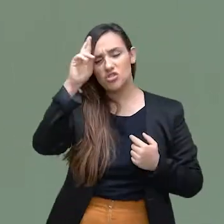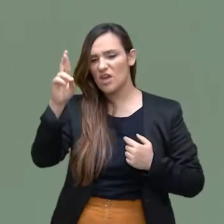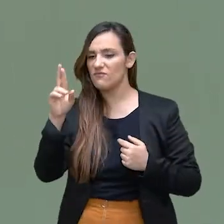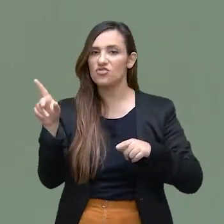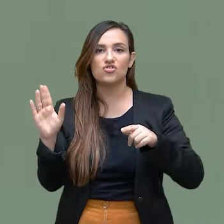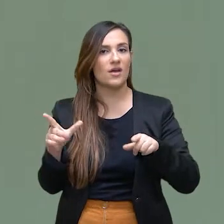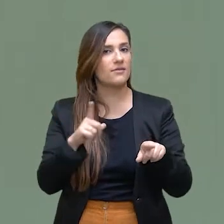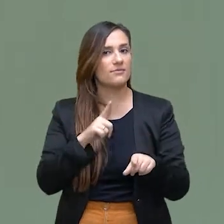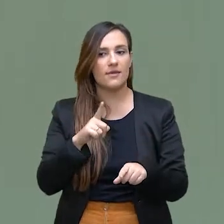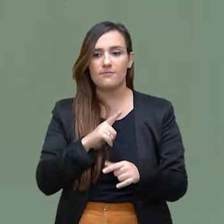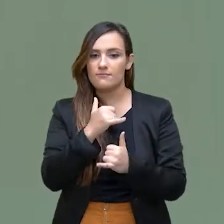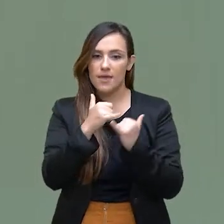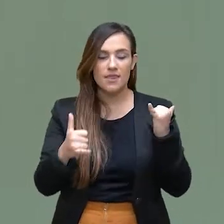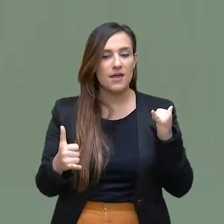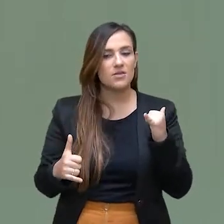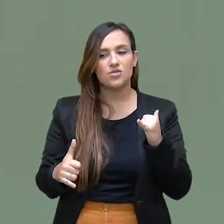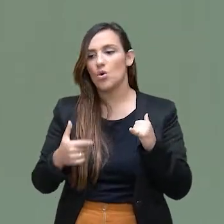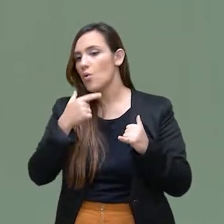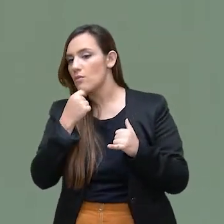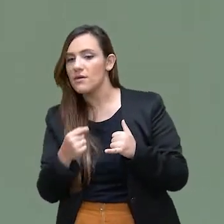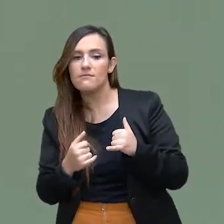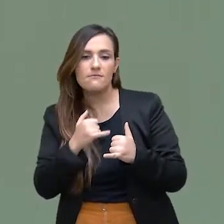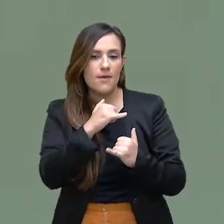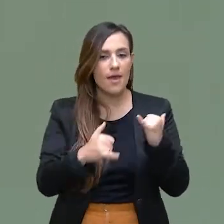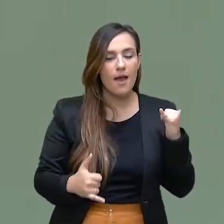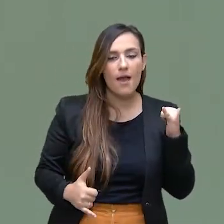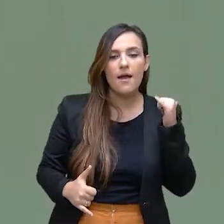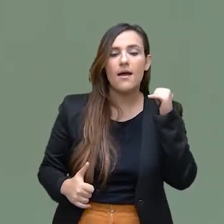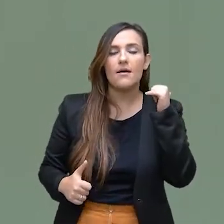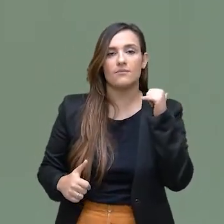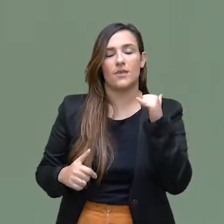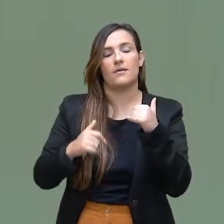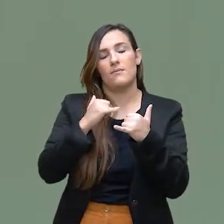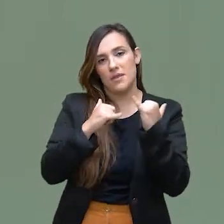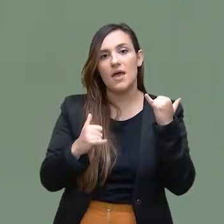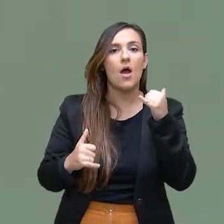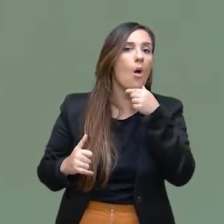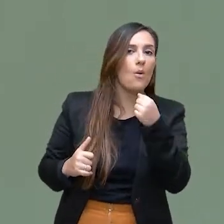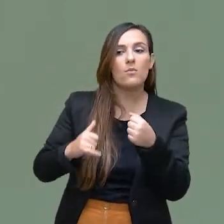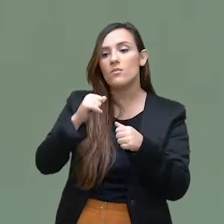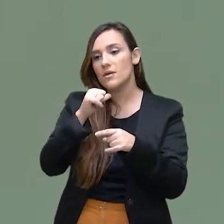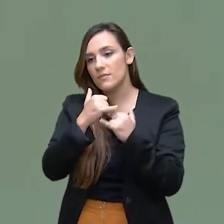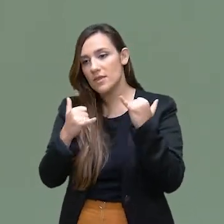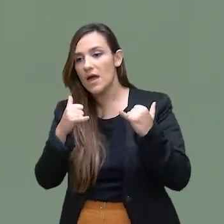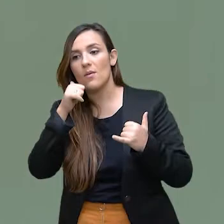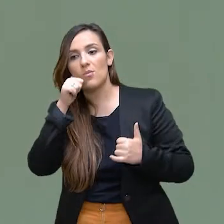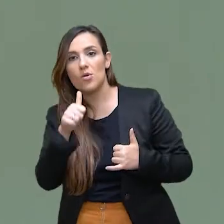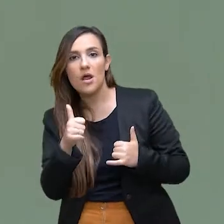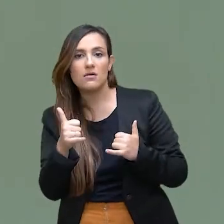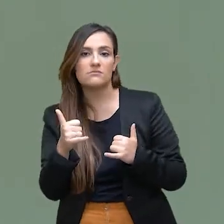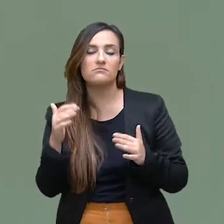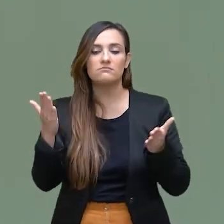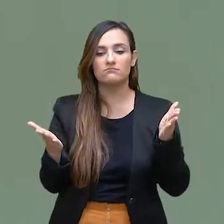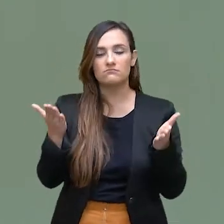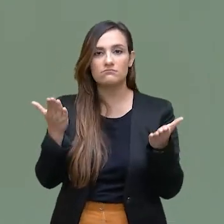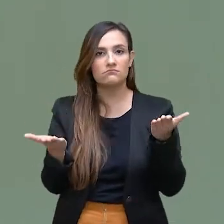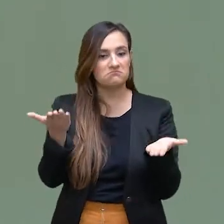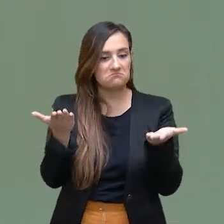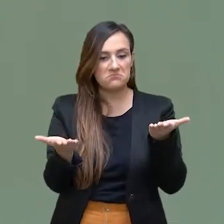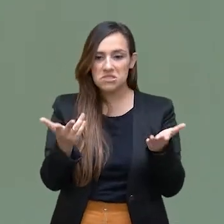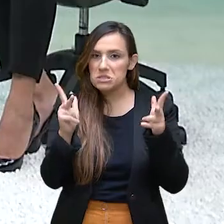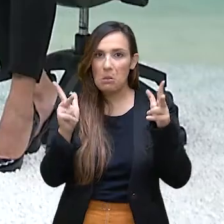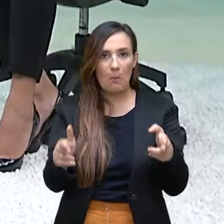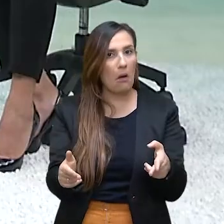temos paridade, Metade homens, metade mulheres, ocupam postos de chefia, de liderança dentro da